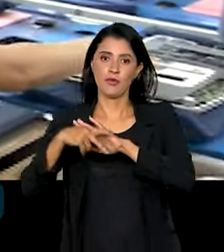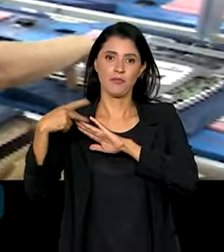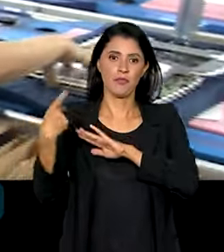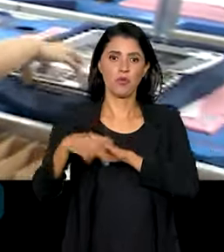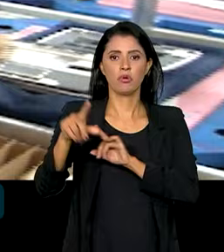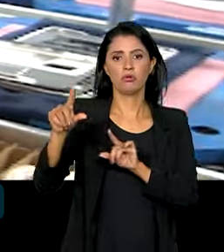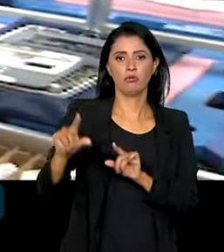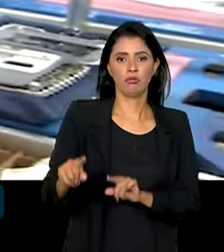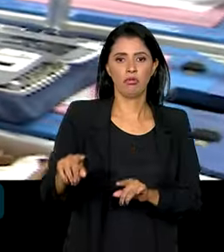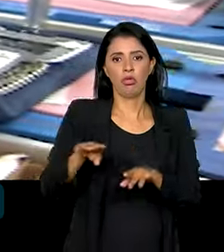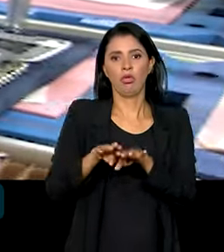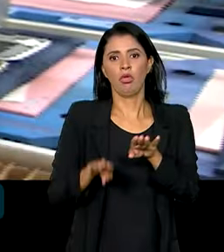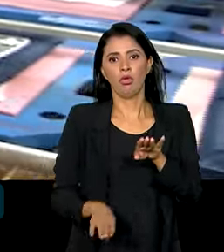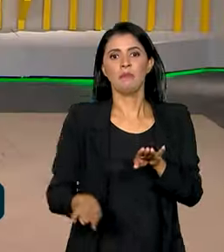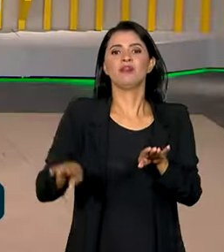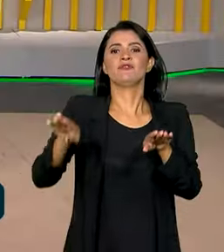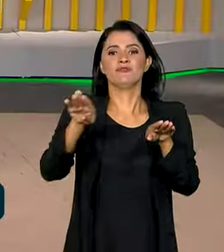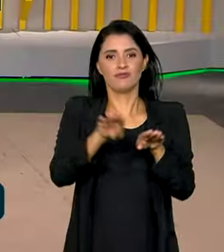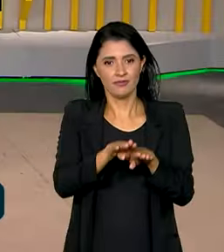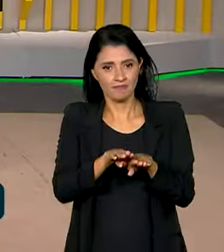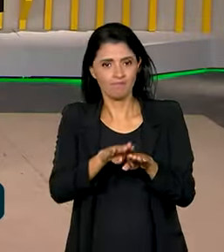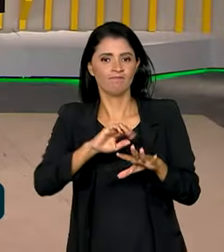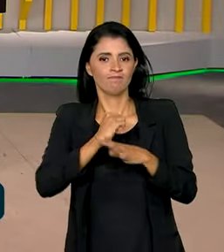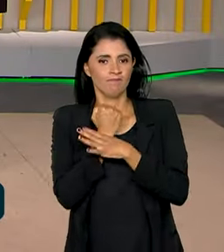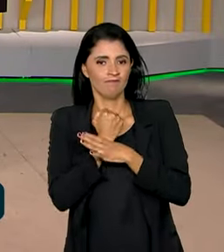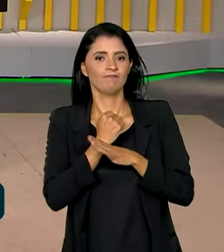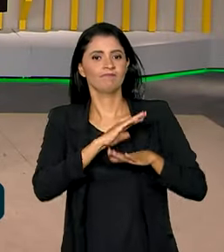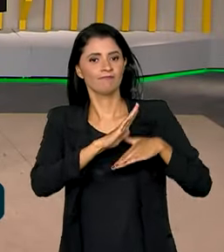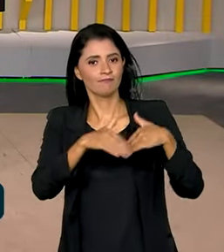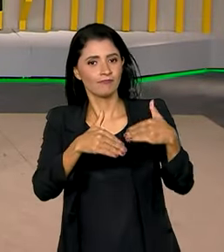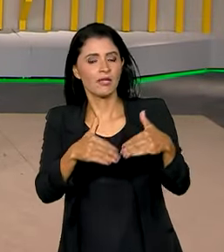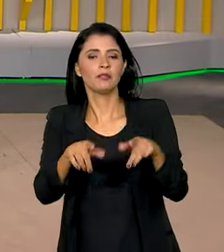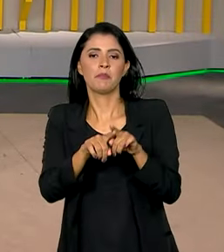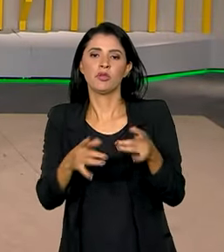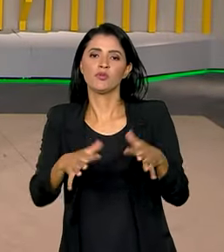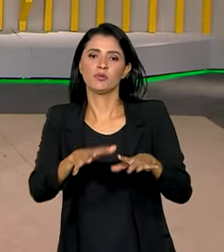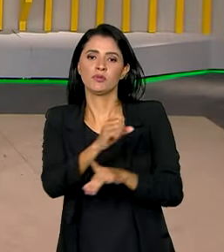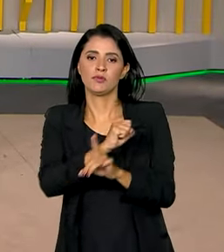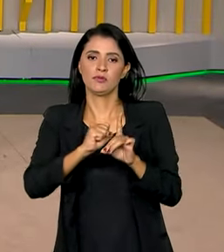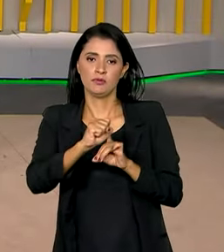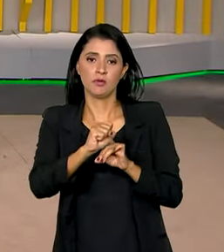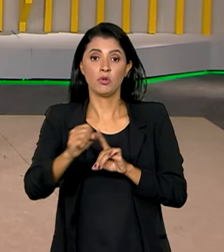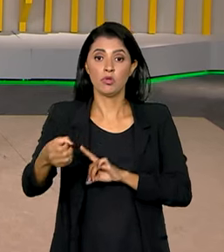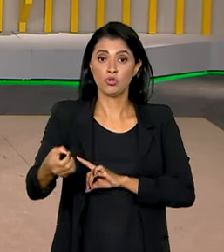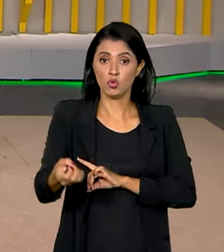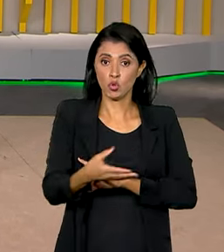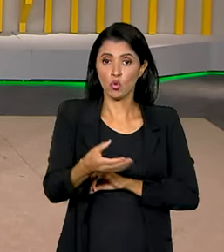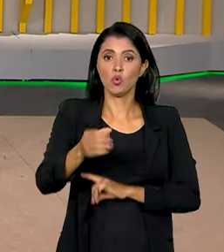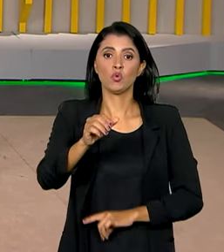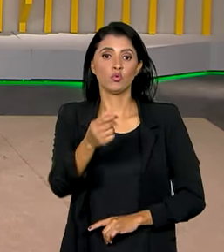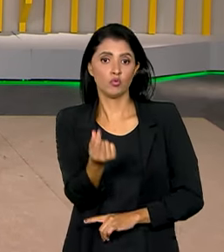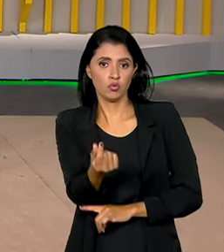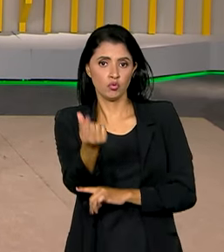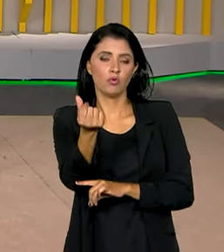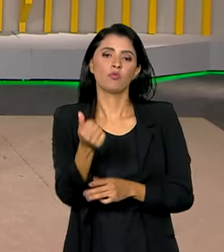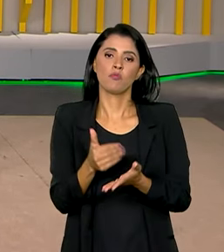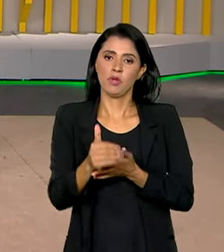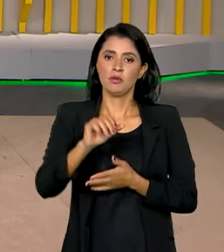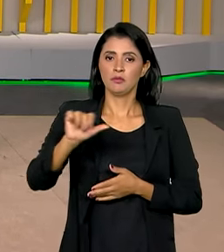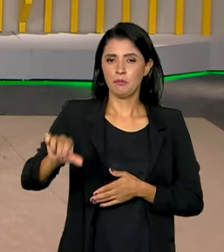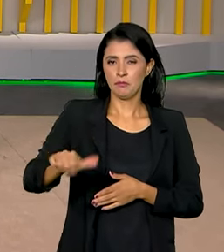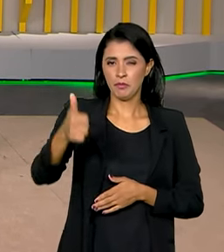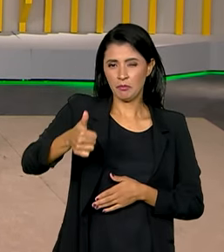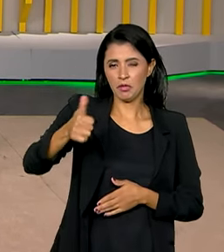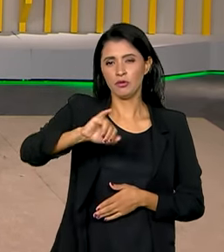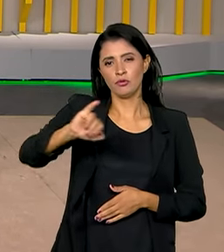a redução da desigualdade, garantindo crescimento com inclusão social. O novo valor entra em vigor em 1º de janeiro